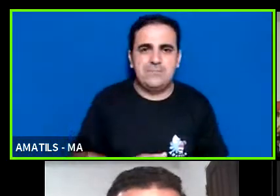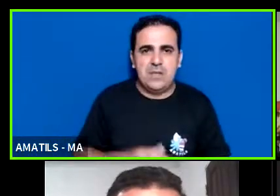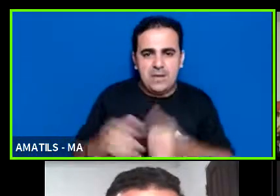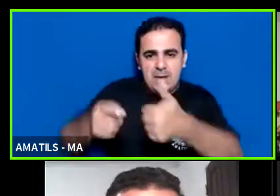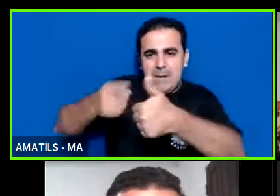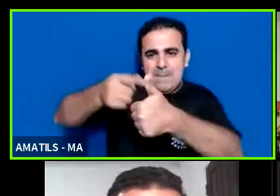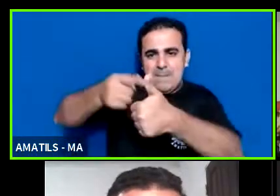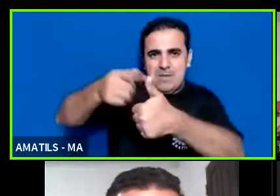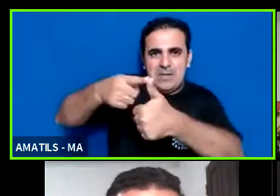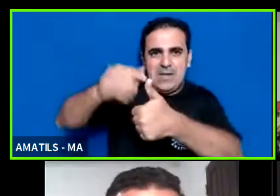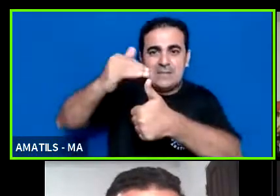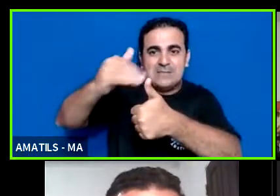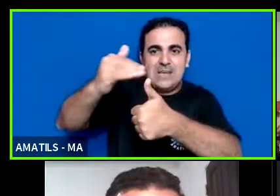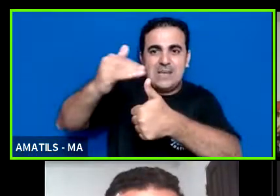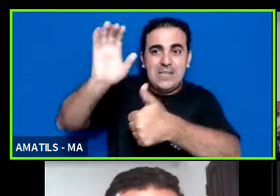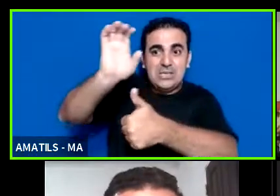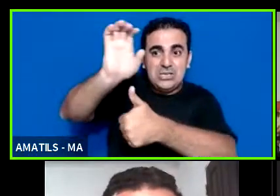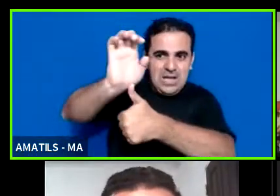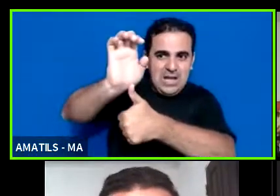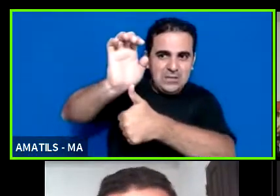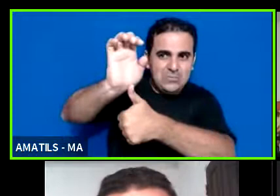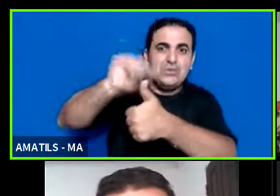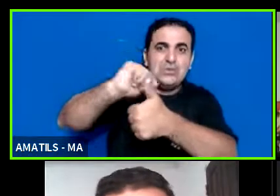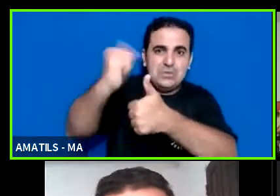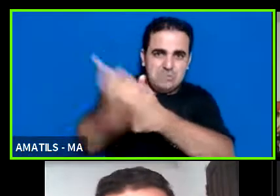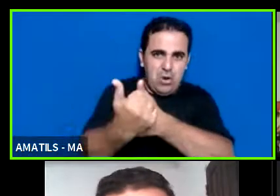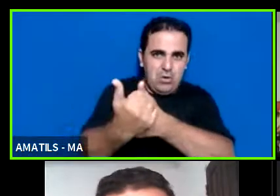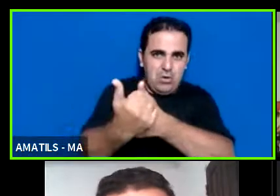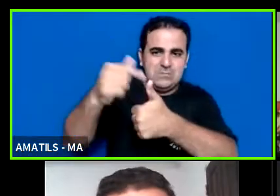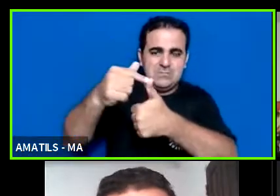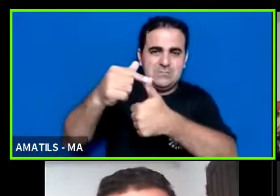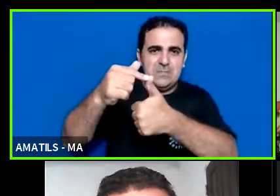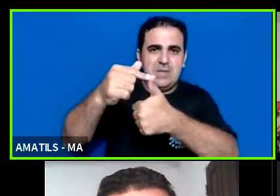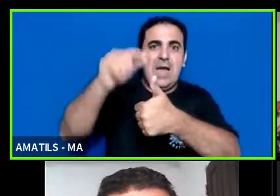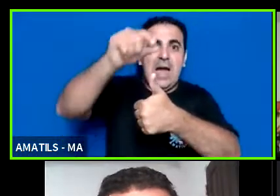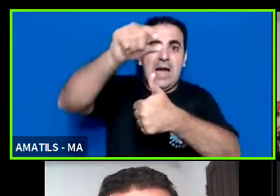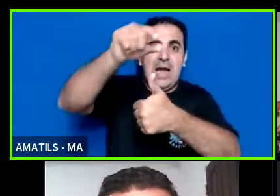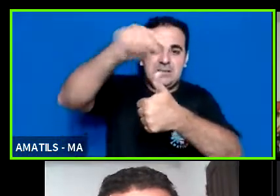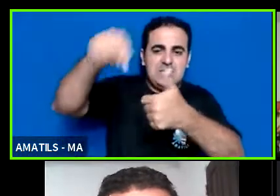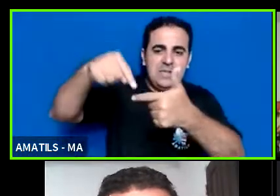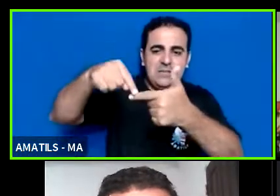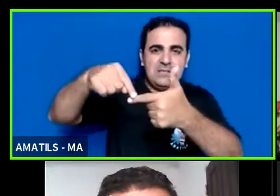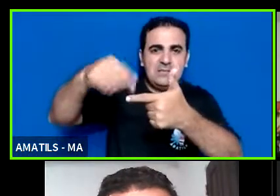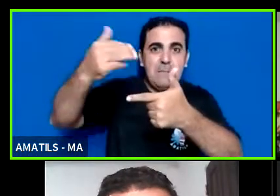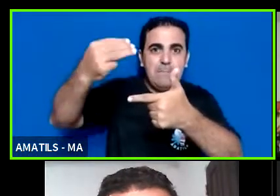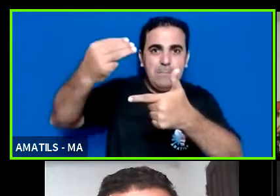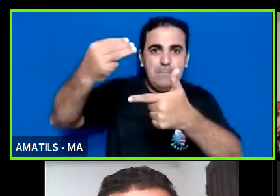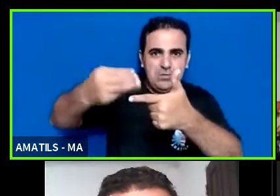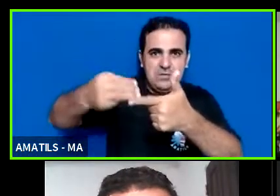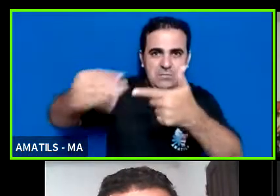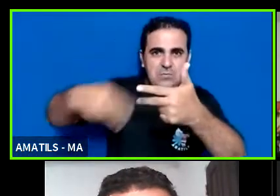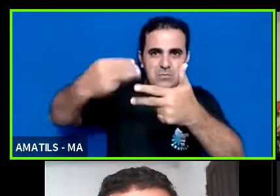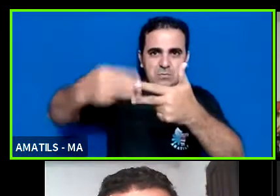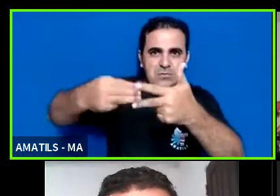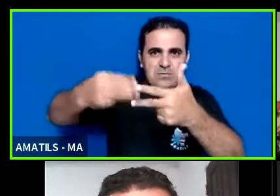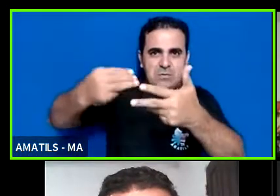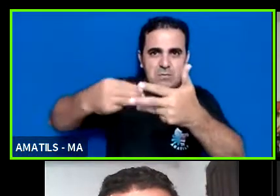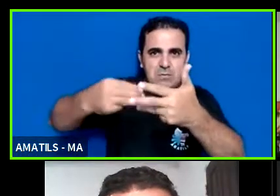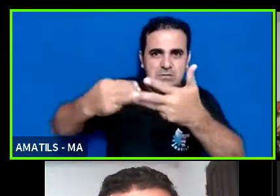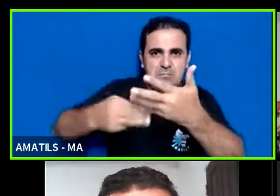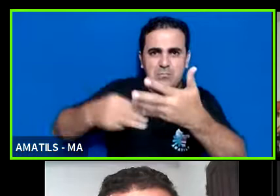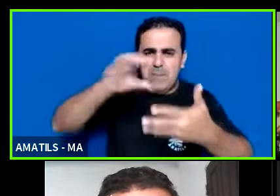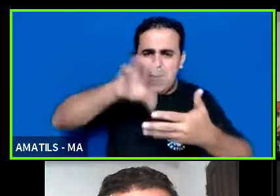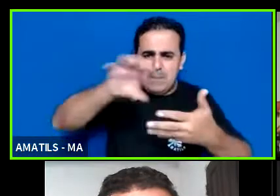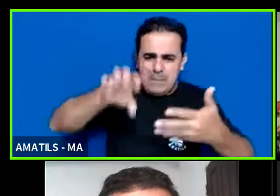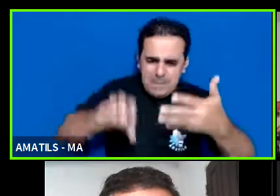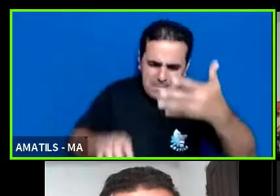para o estado do Maranhão de receita de loteria ele deve ser acordado na sua pelua própria em